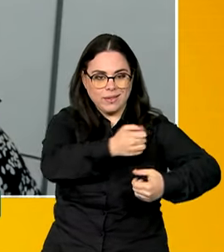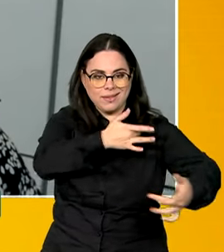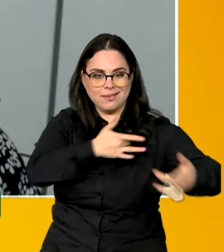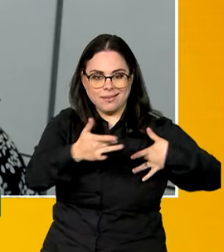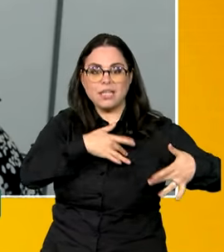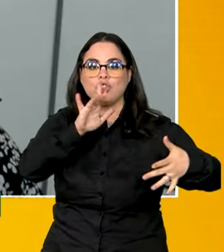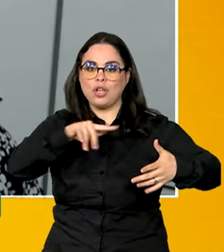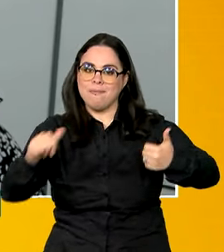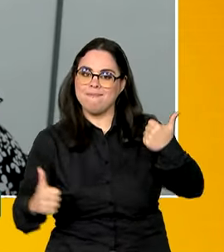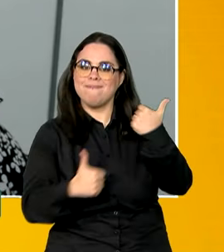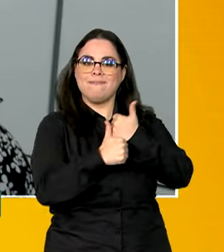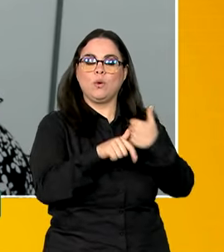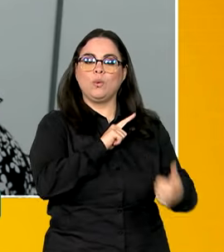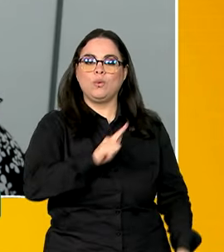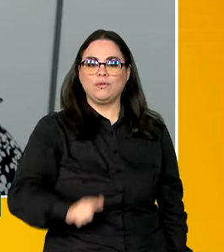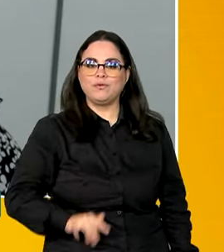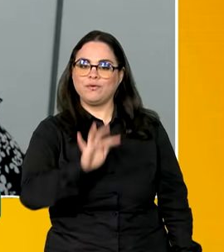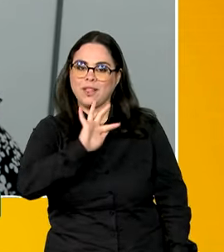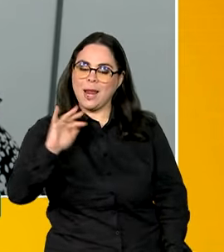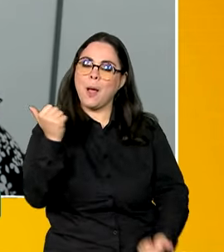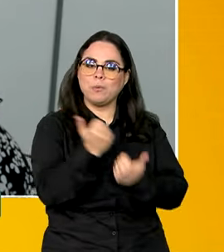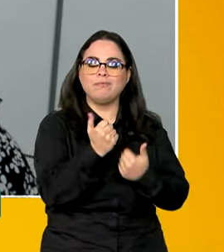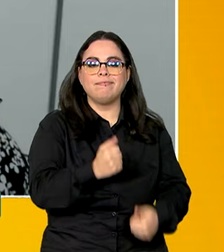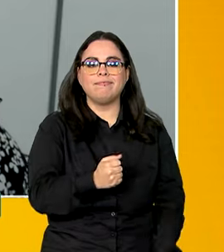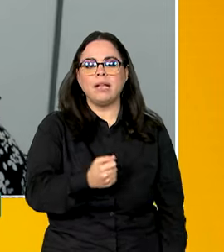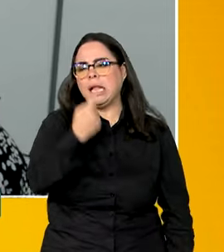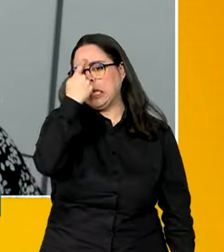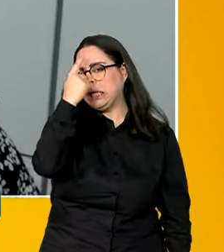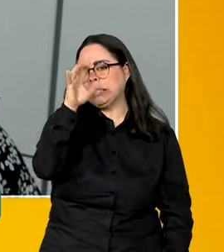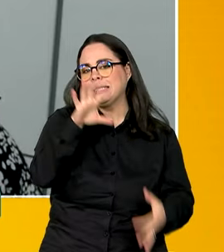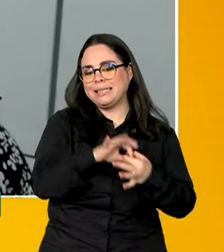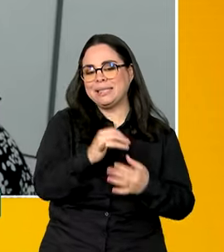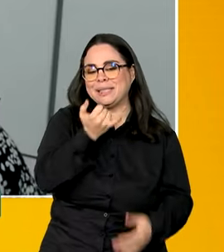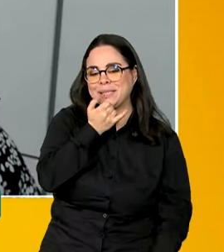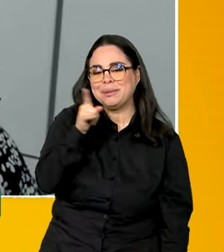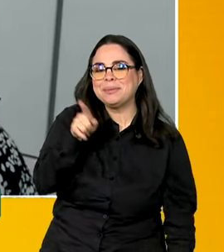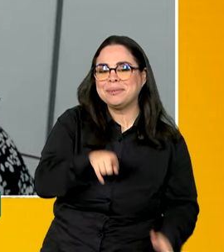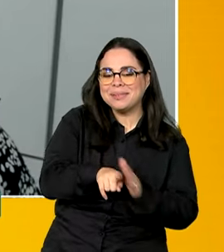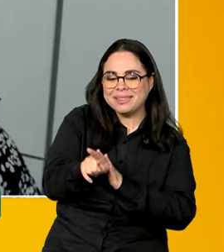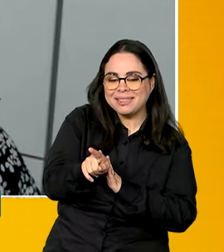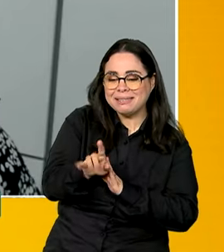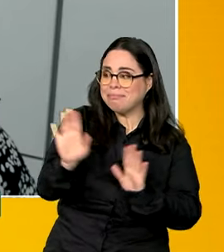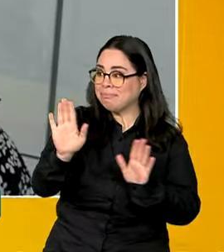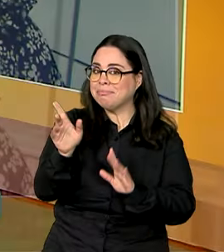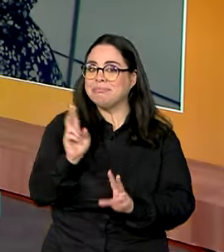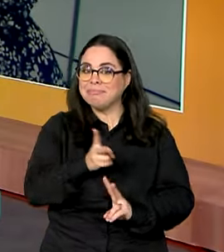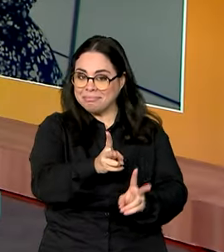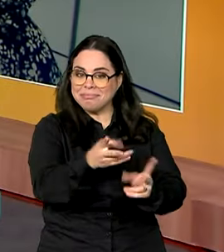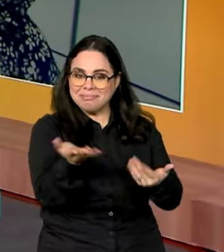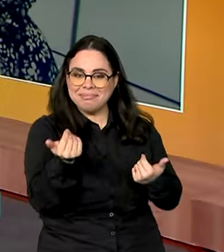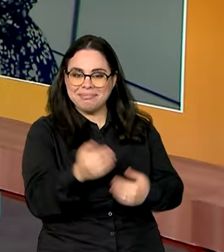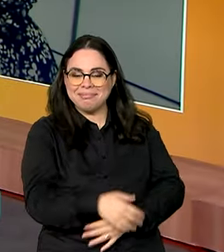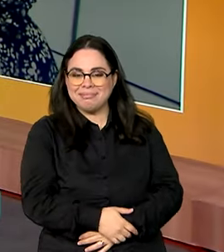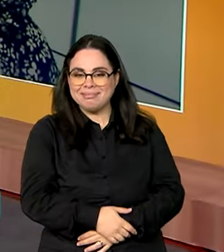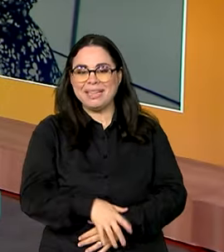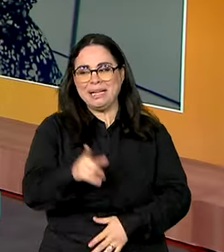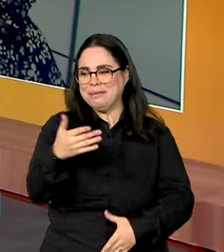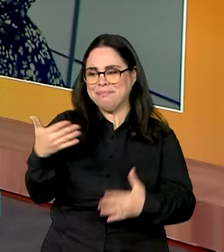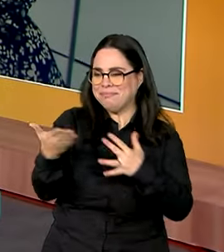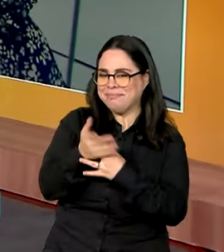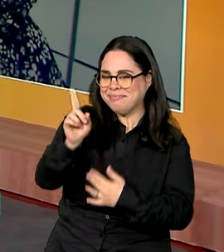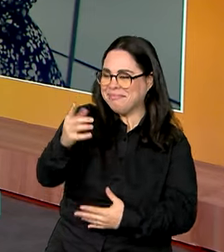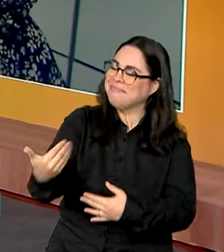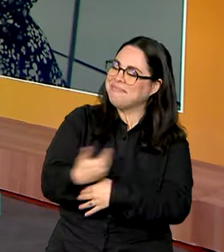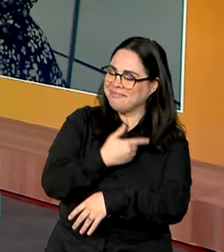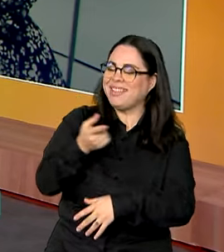do governo federal. A ideia... Desculpa, Renata, pode falar. Não, pode continuar, diretora. Estamos aqui